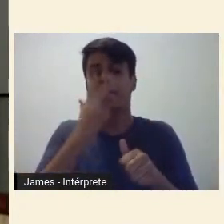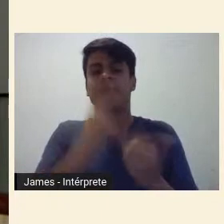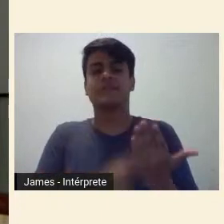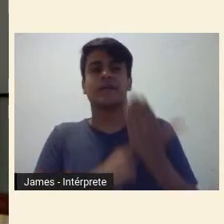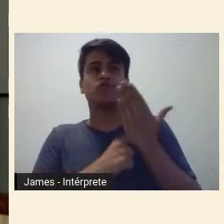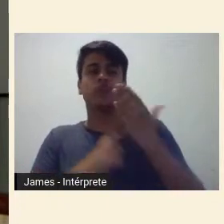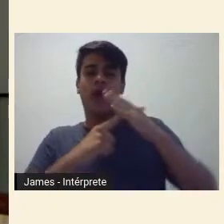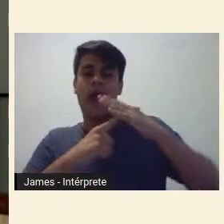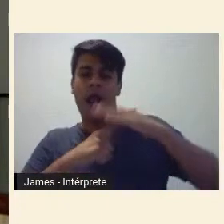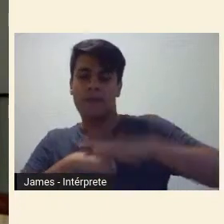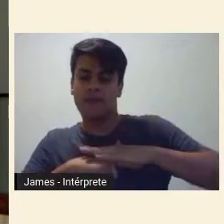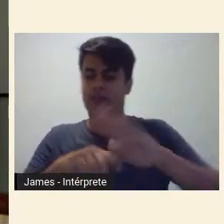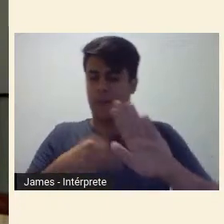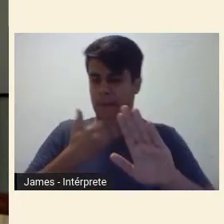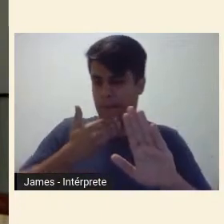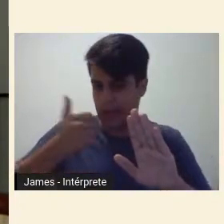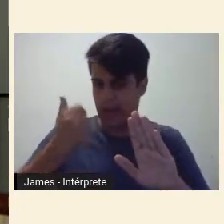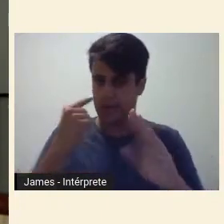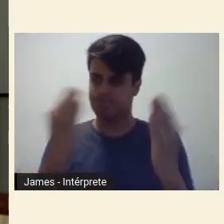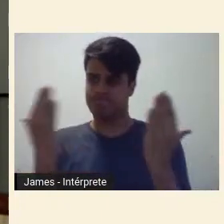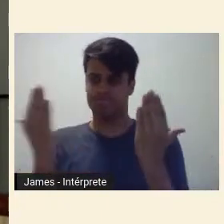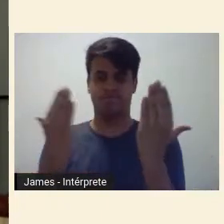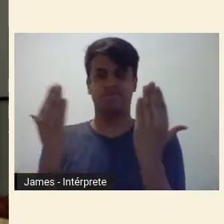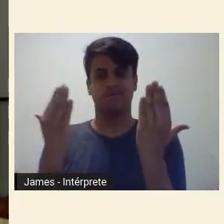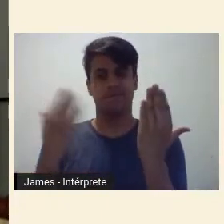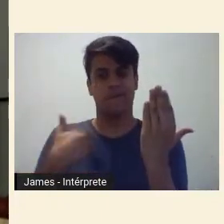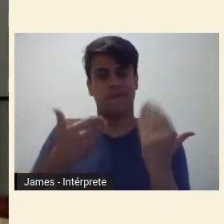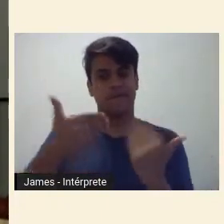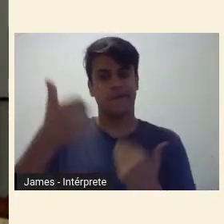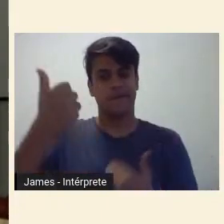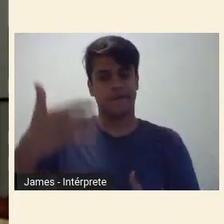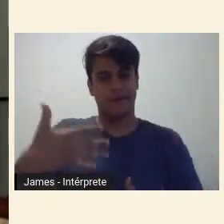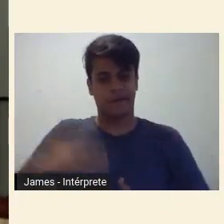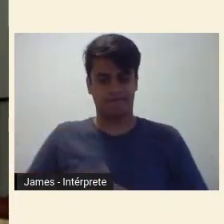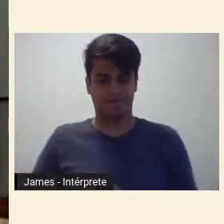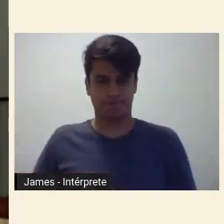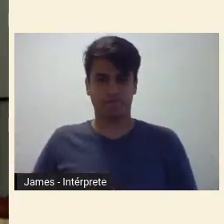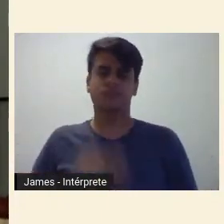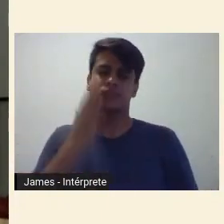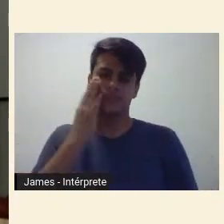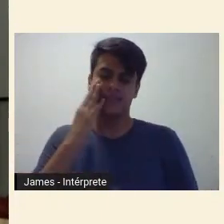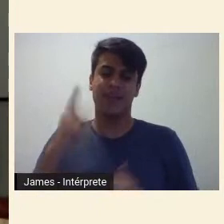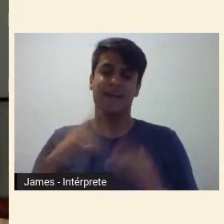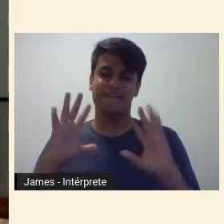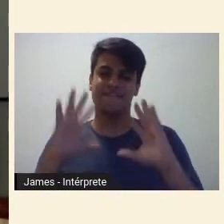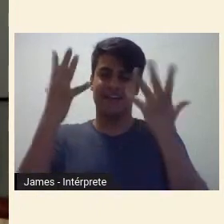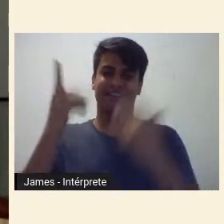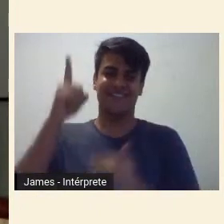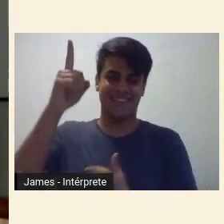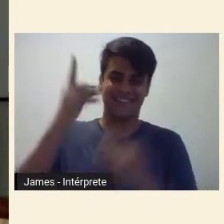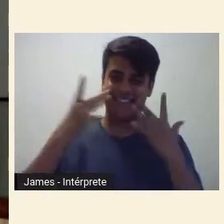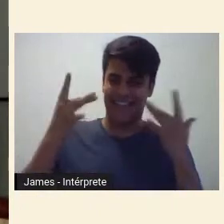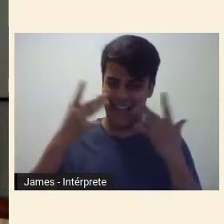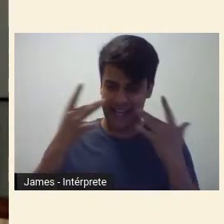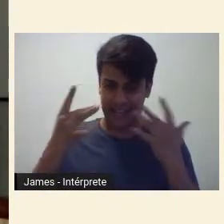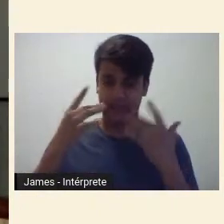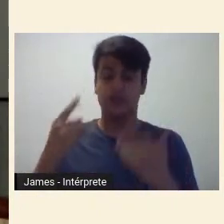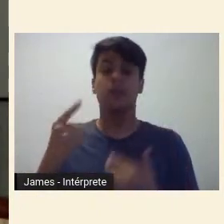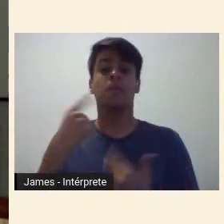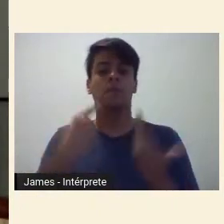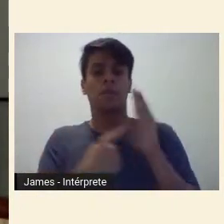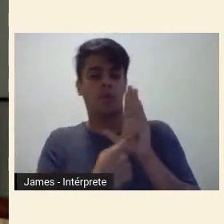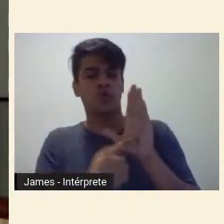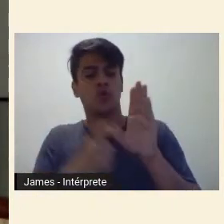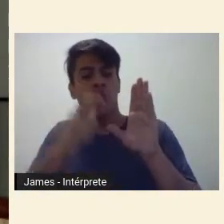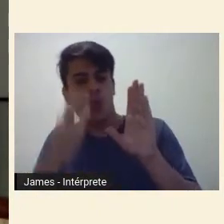paradoxo que já anuncio. Ao mesmo tempo em que o evento do teatro municipal proclama a origem em um local específico e com